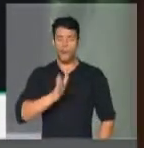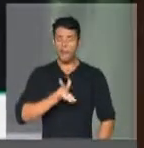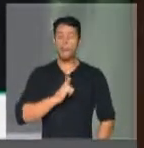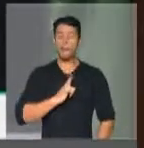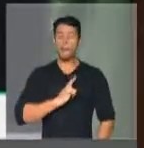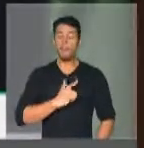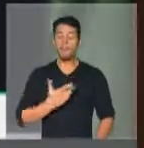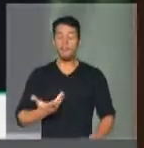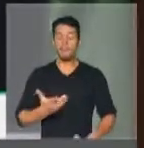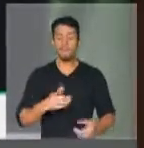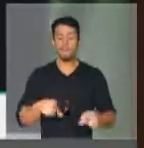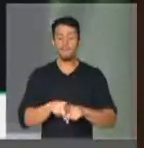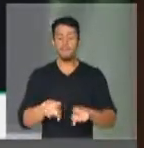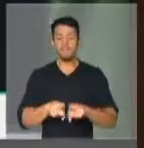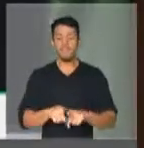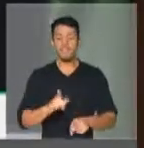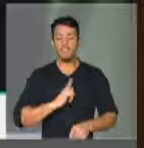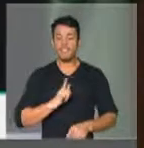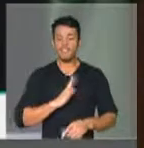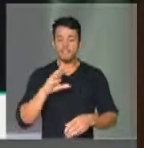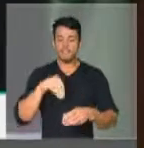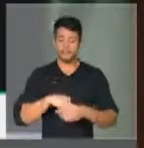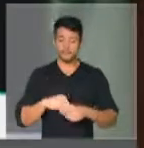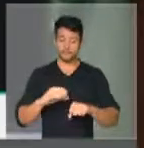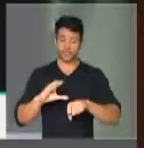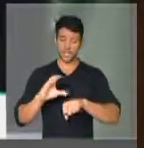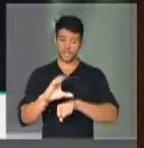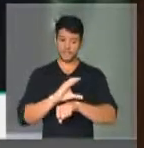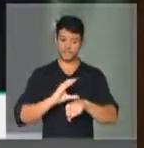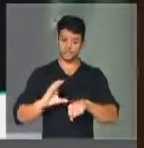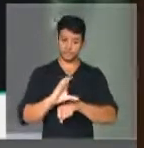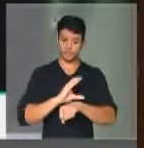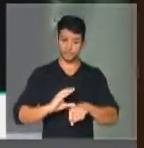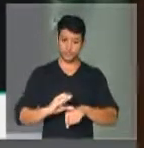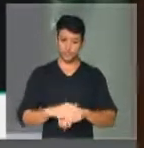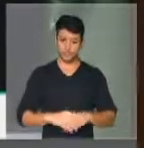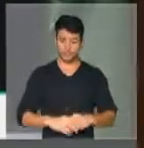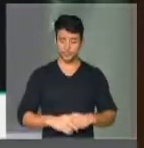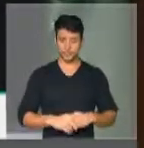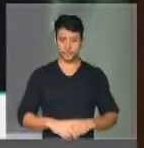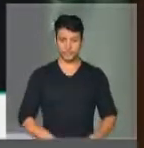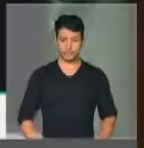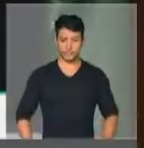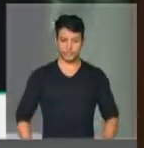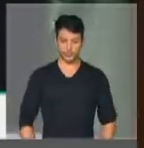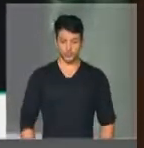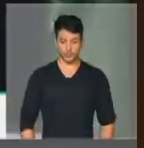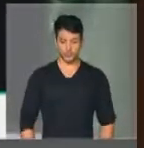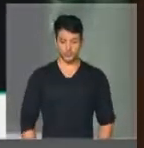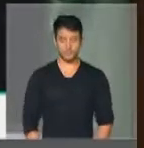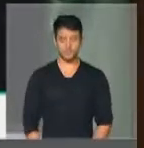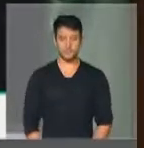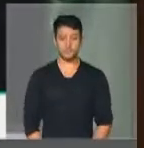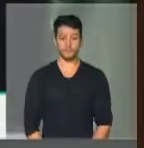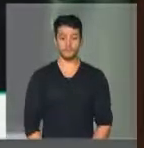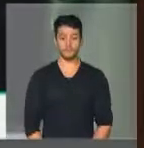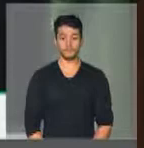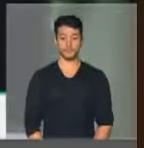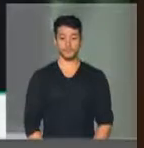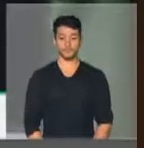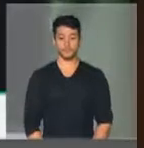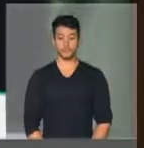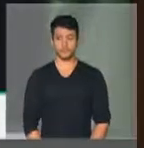bases, assim como está garantido também na educação. Nós, na Constituição